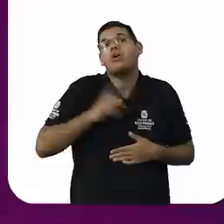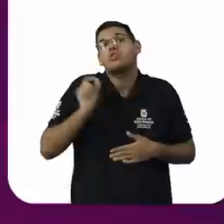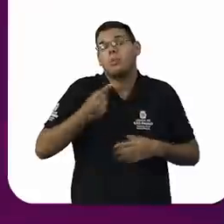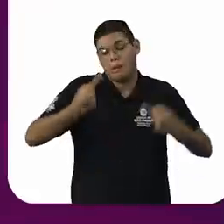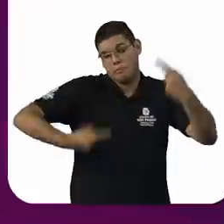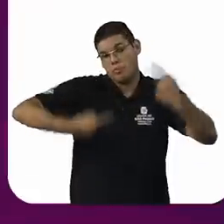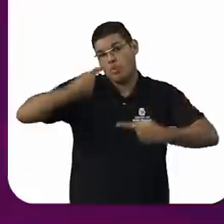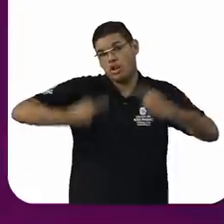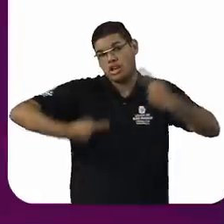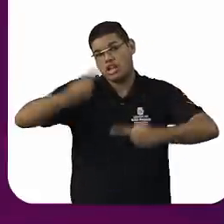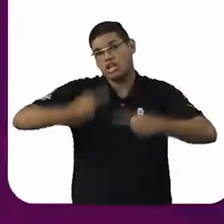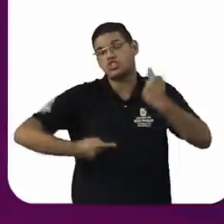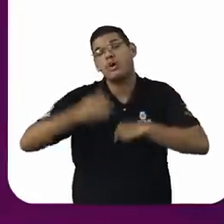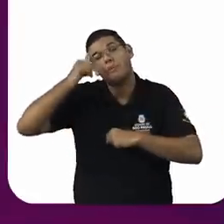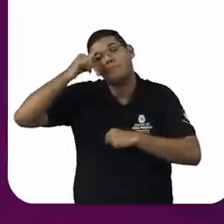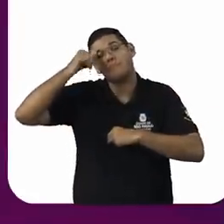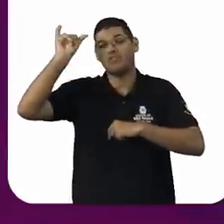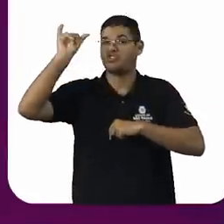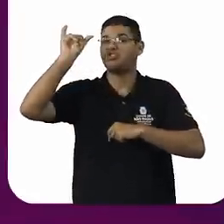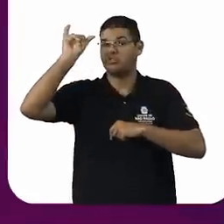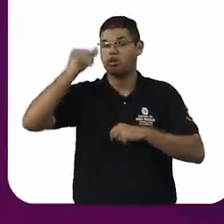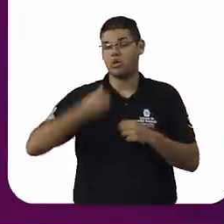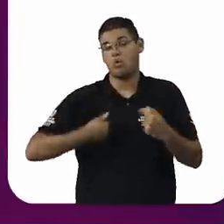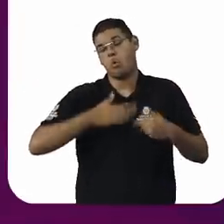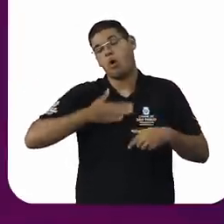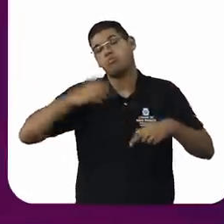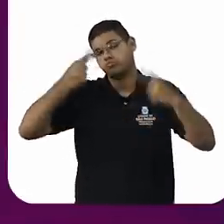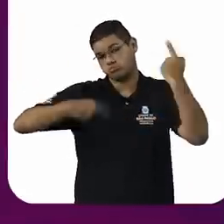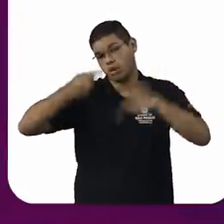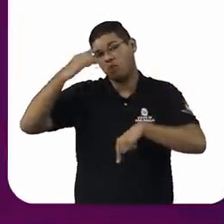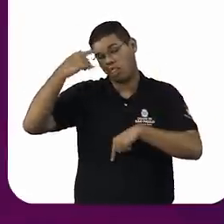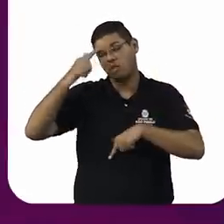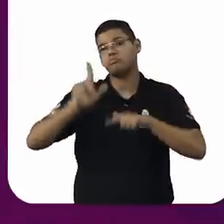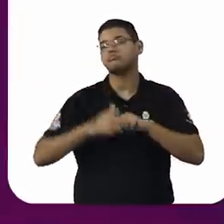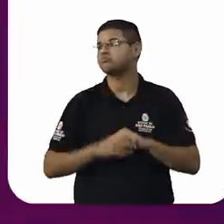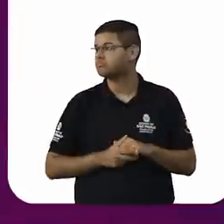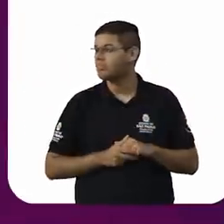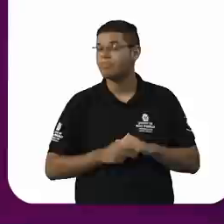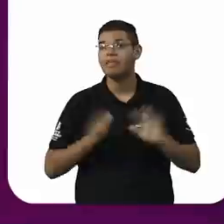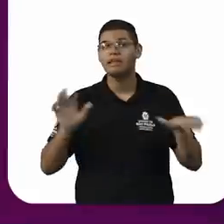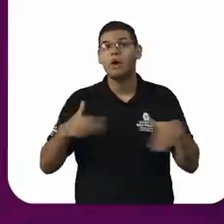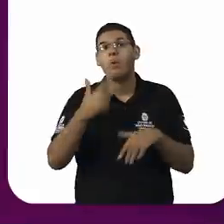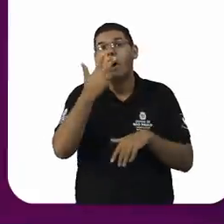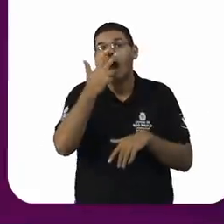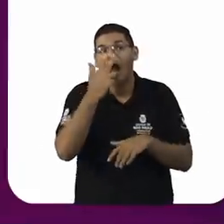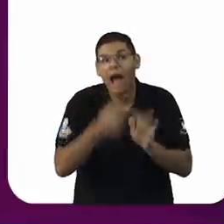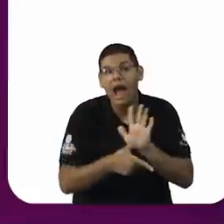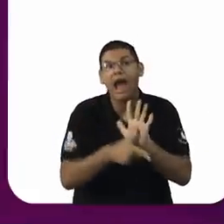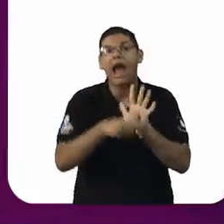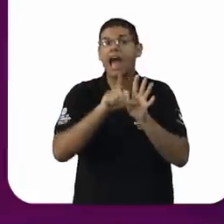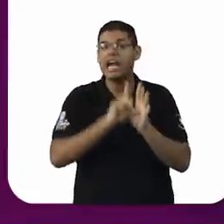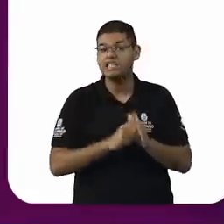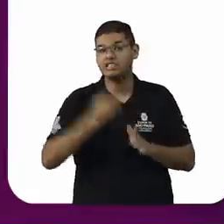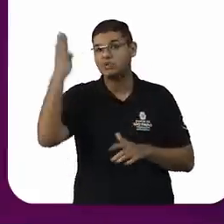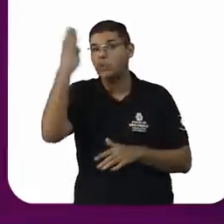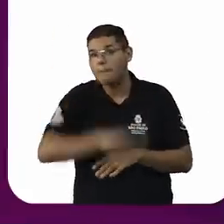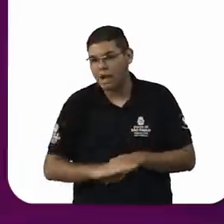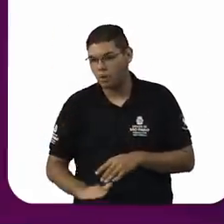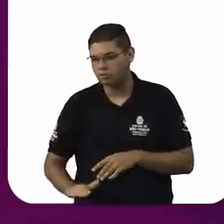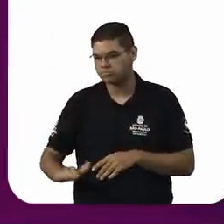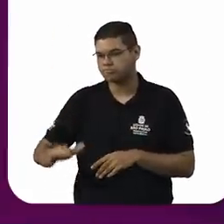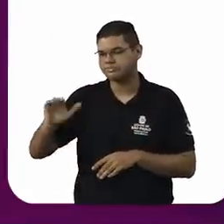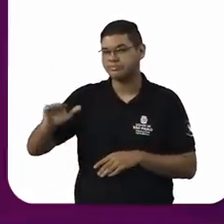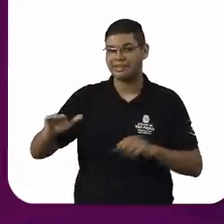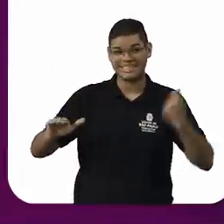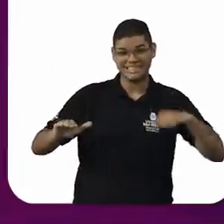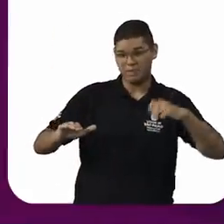com uma política preventiva. Então, antes que o mal cresça, corte-lhe a cabeça. Entendeu? Então,